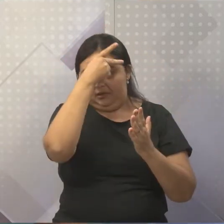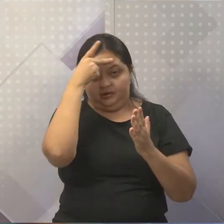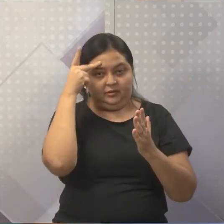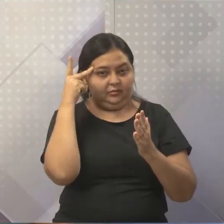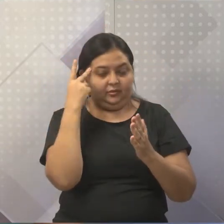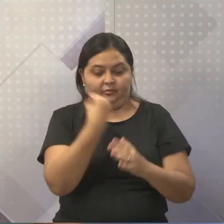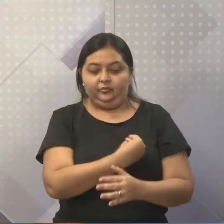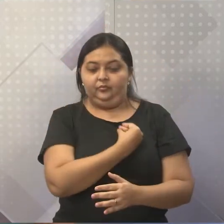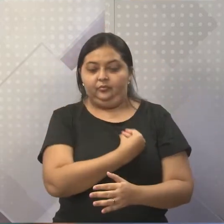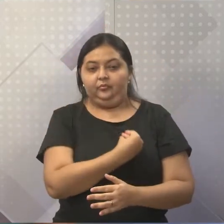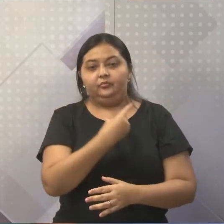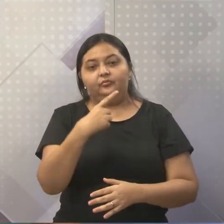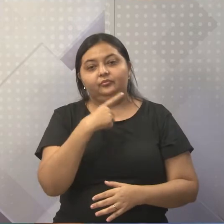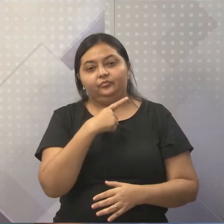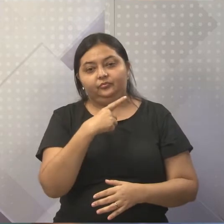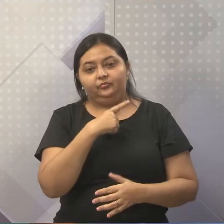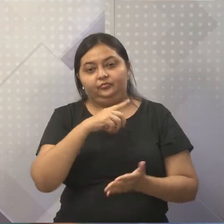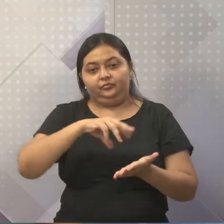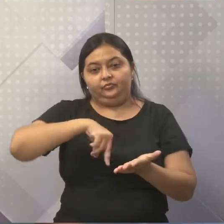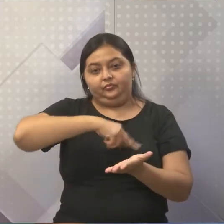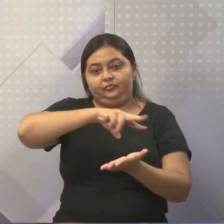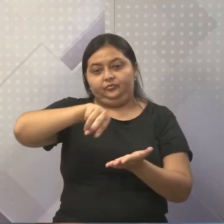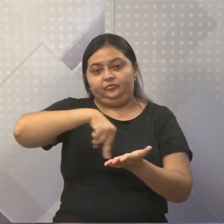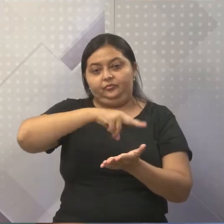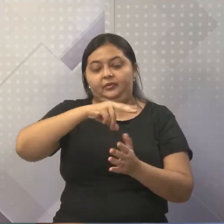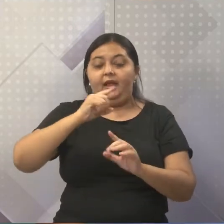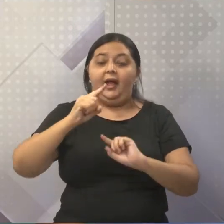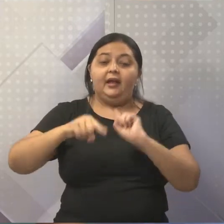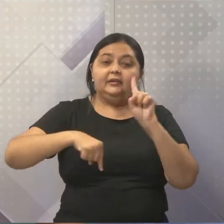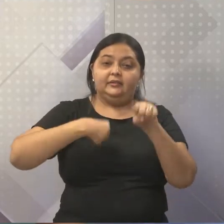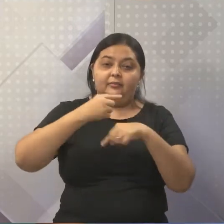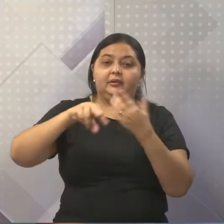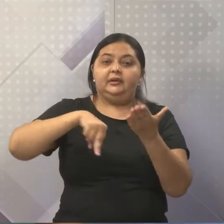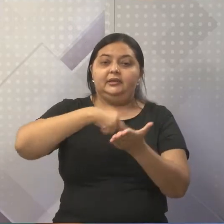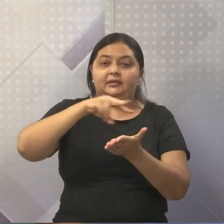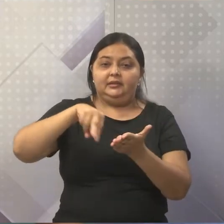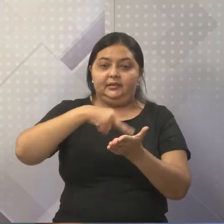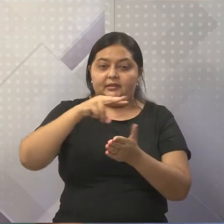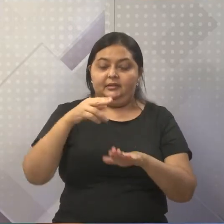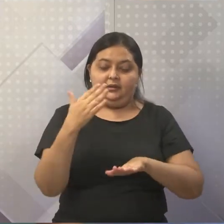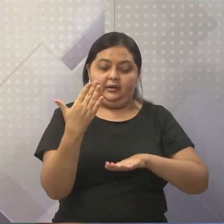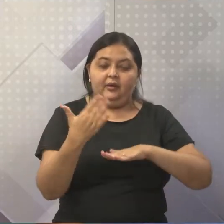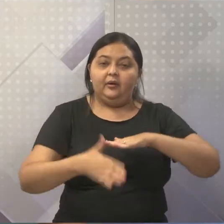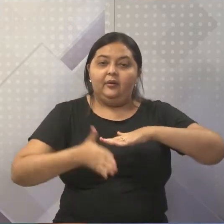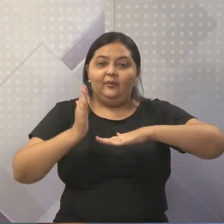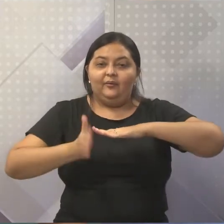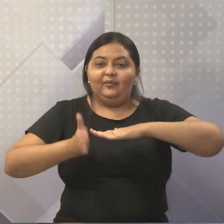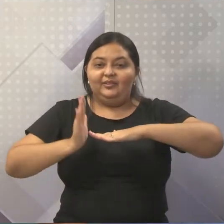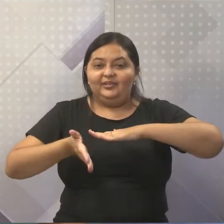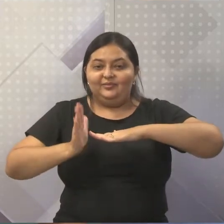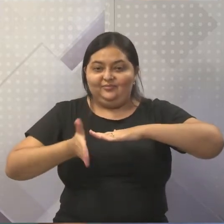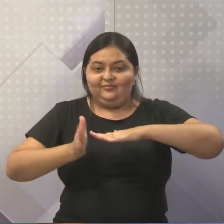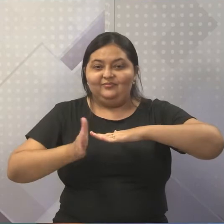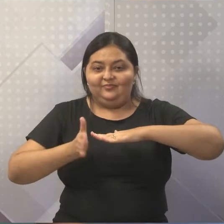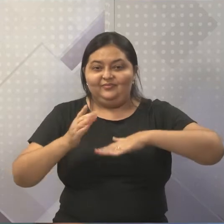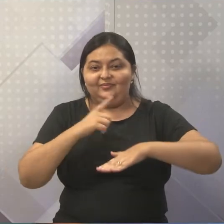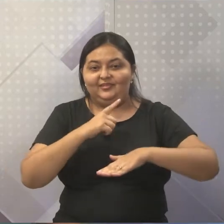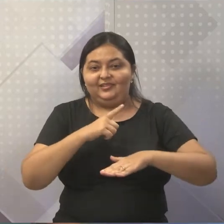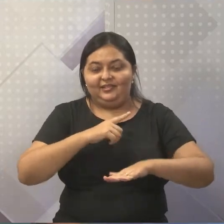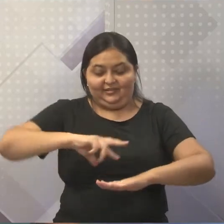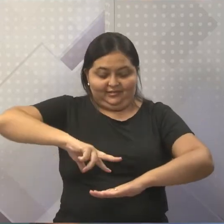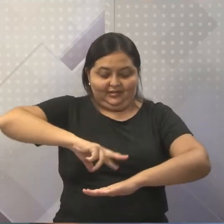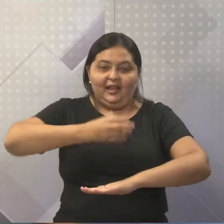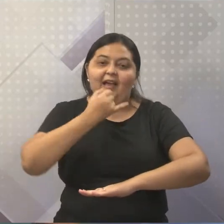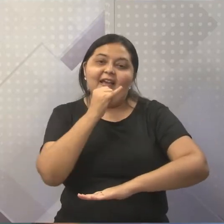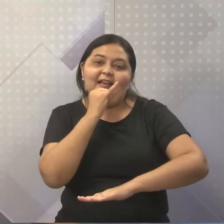Ausente dessas danças, vieram o modernismo da dança, que é a chamada dança contemporânea. Por exemplo, aquelas danças que o Michael Jackson